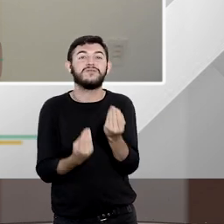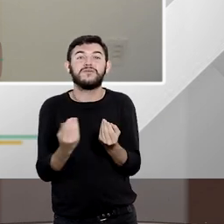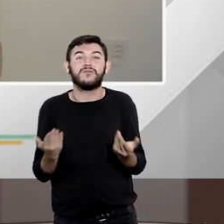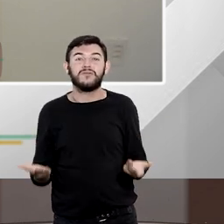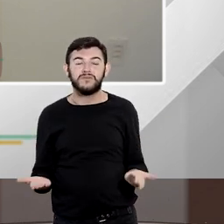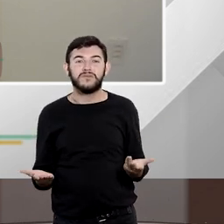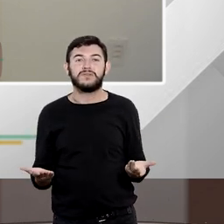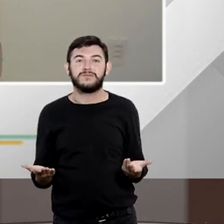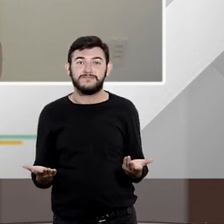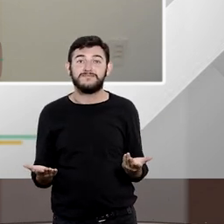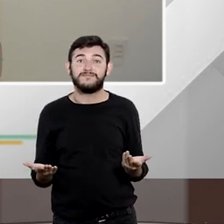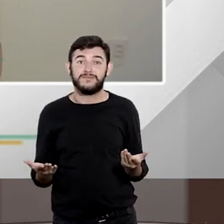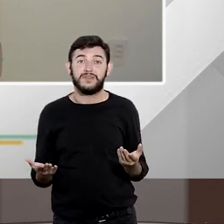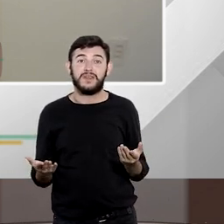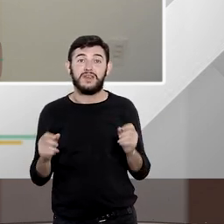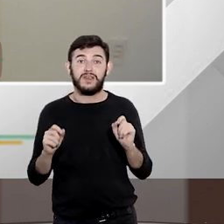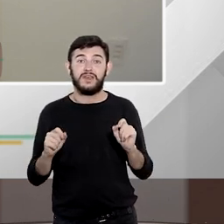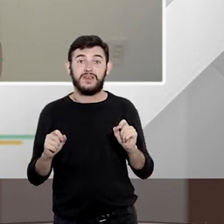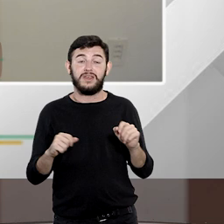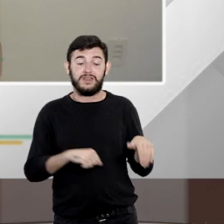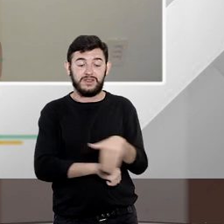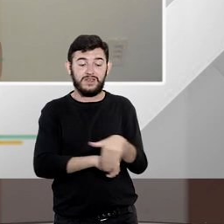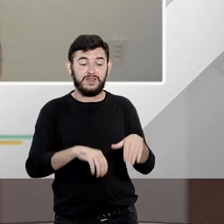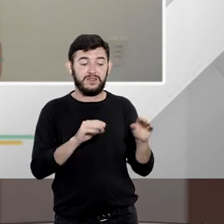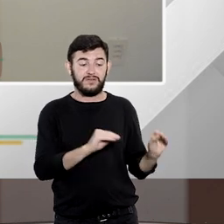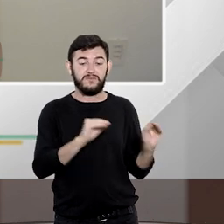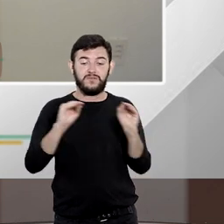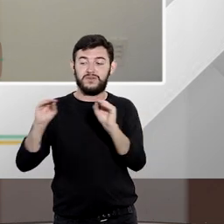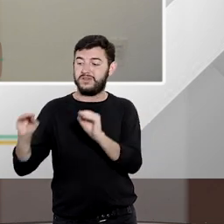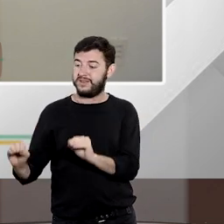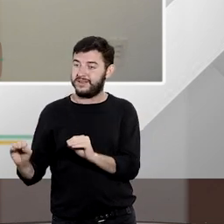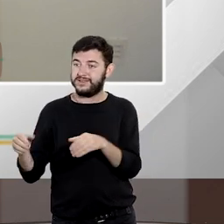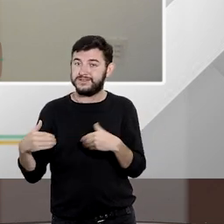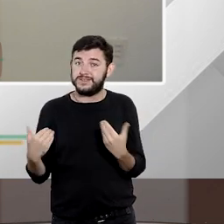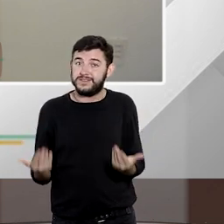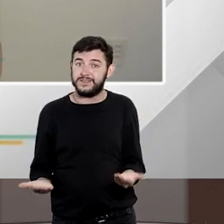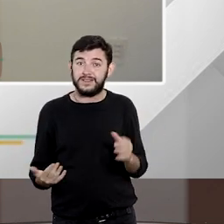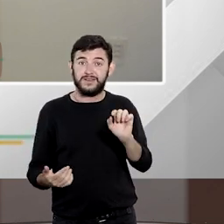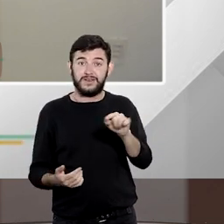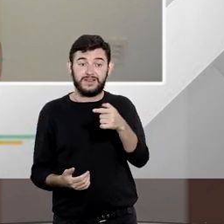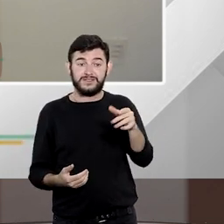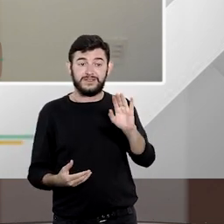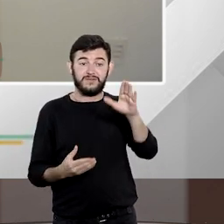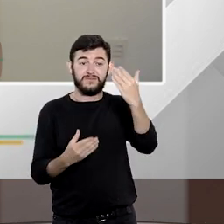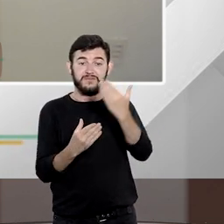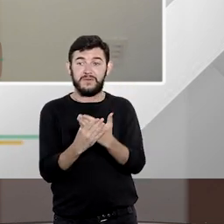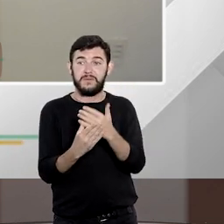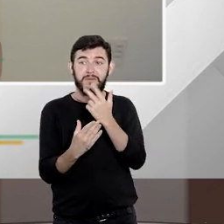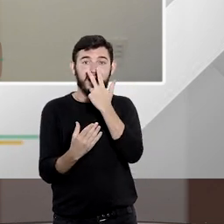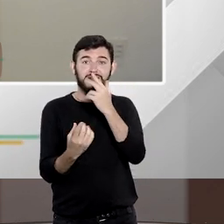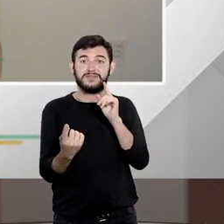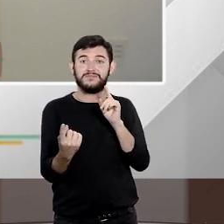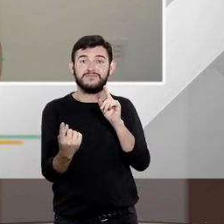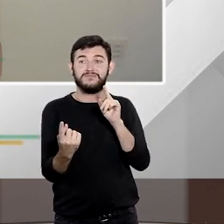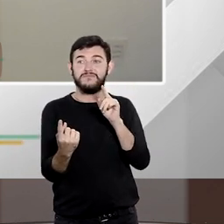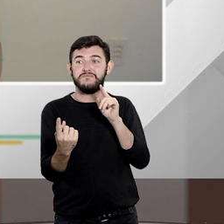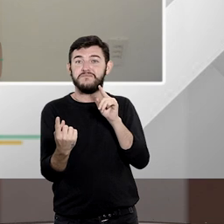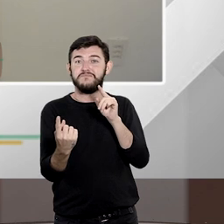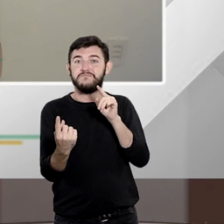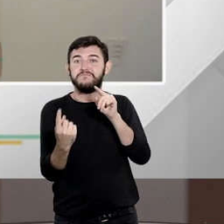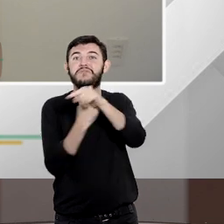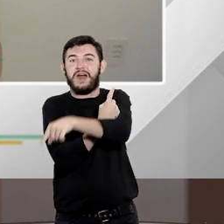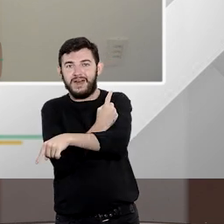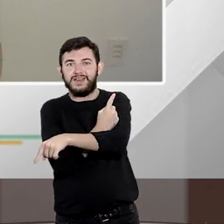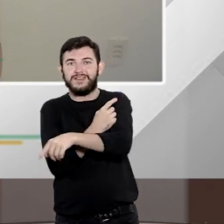a retificação do endereço já havia sido feita então realmente a ação acaba perdendo o objeto né mas